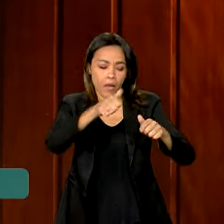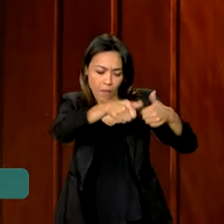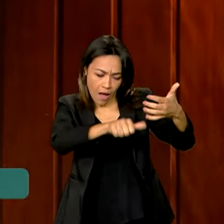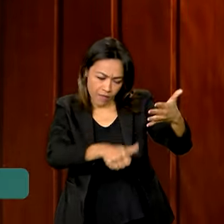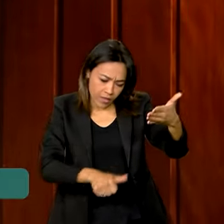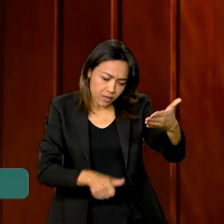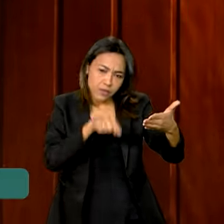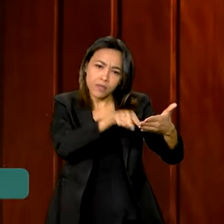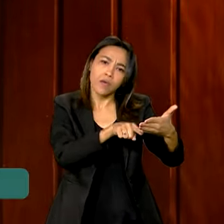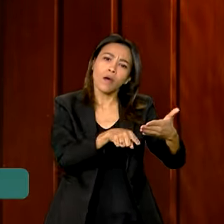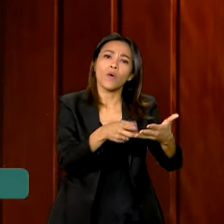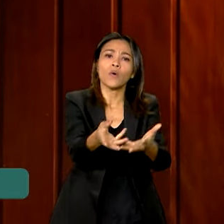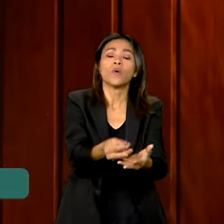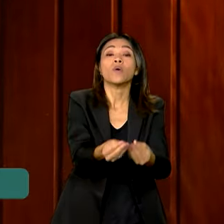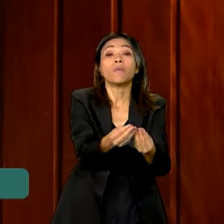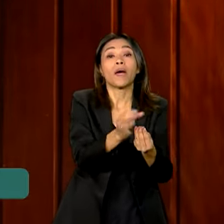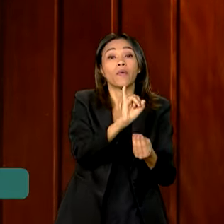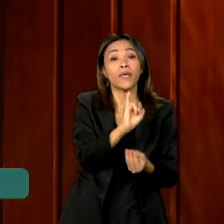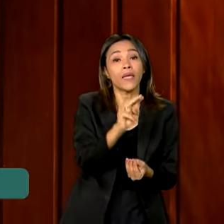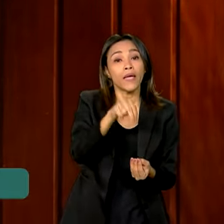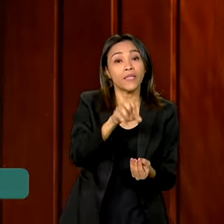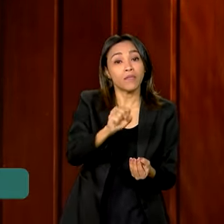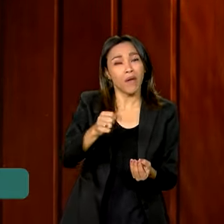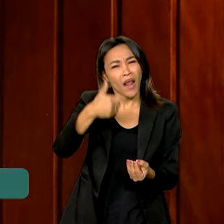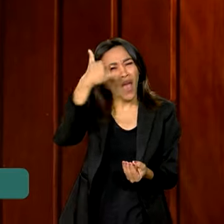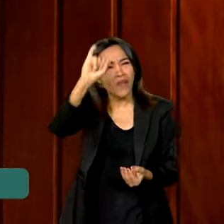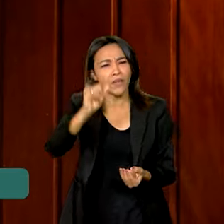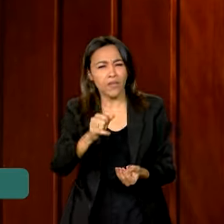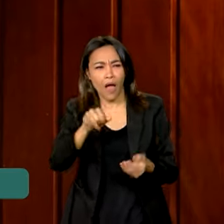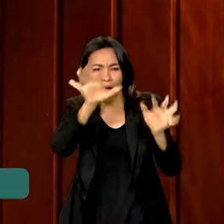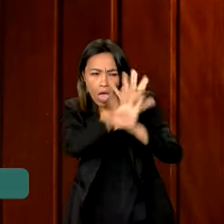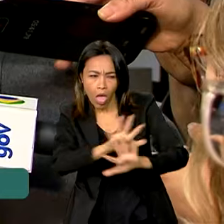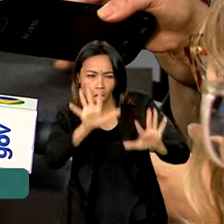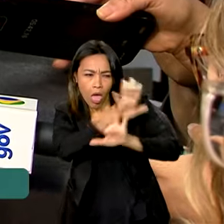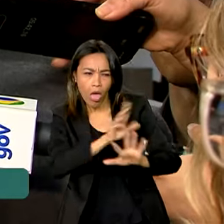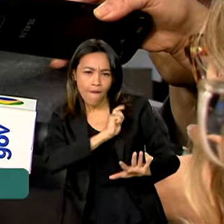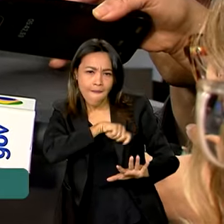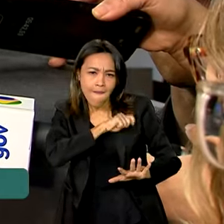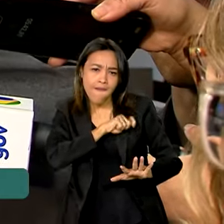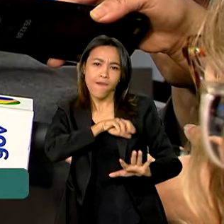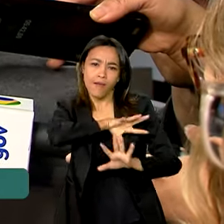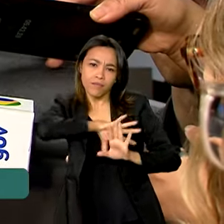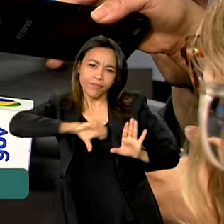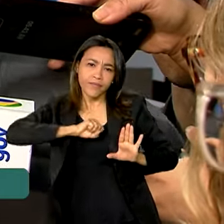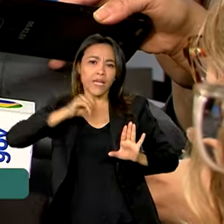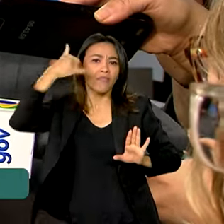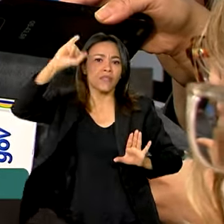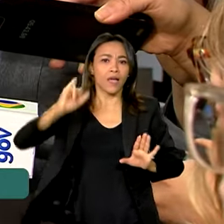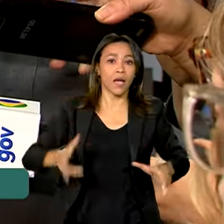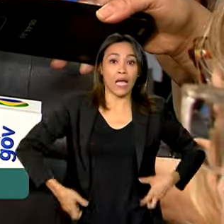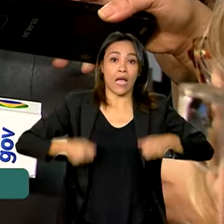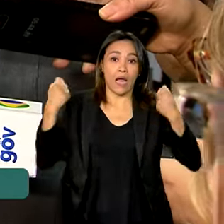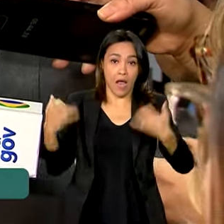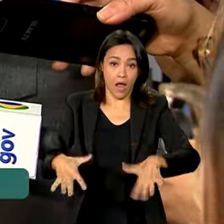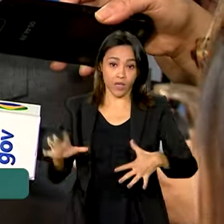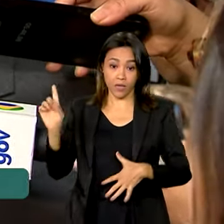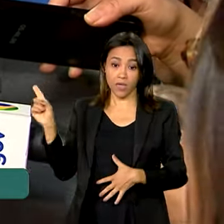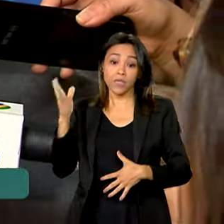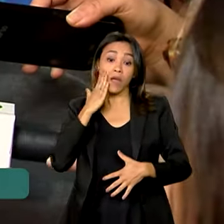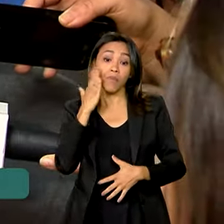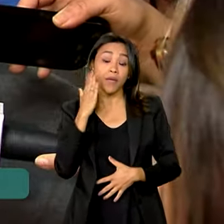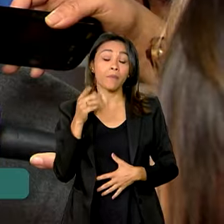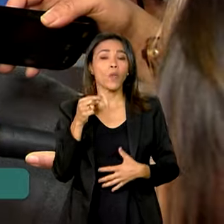do INSS para combater fraudes e controlar gastos. Ver onde estão essas irregularidades, como foi cometido.